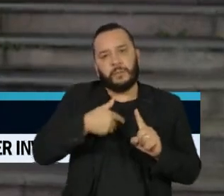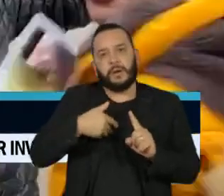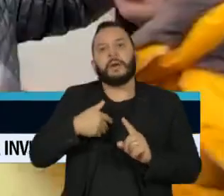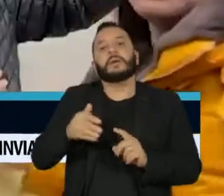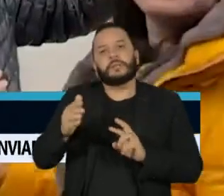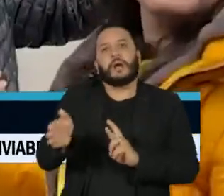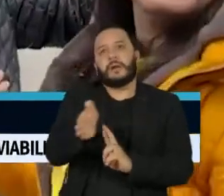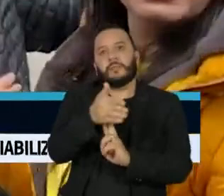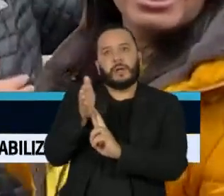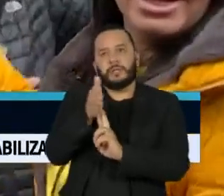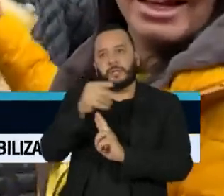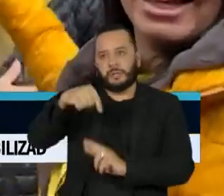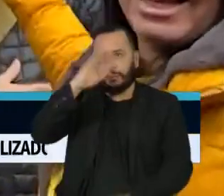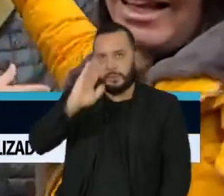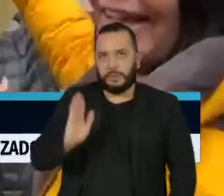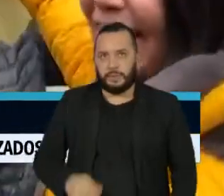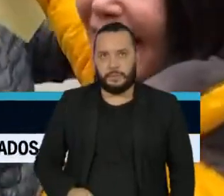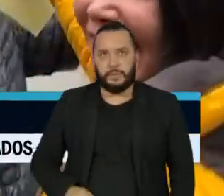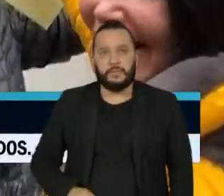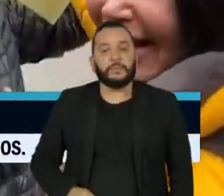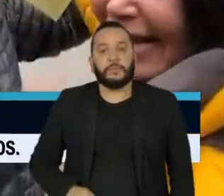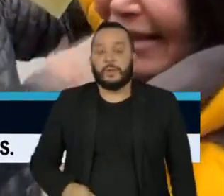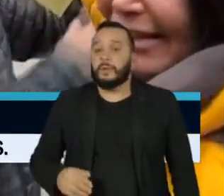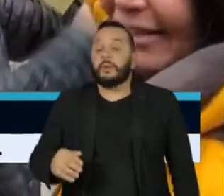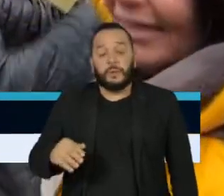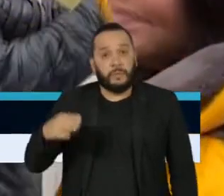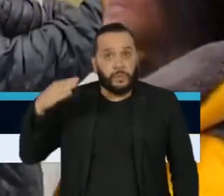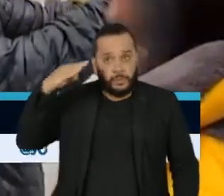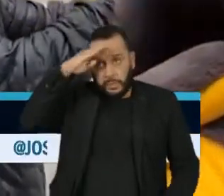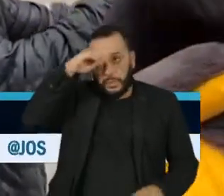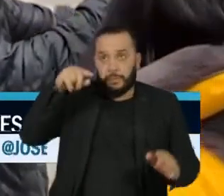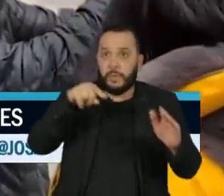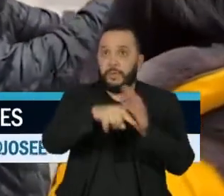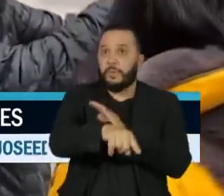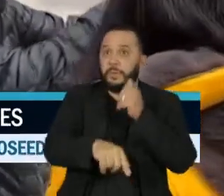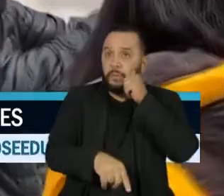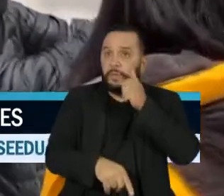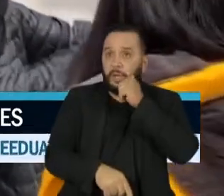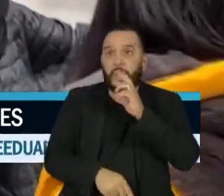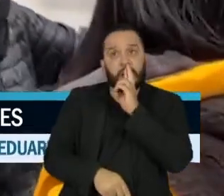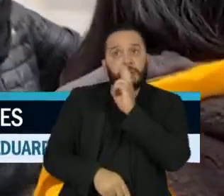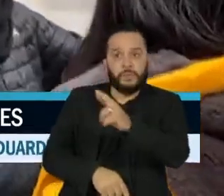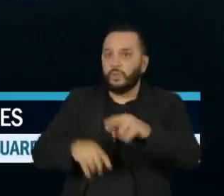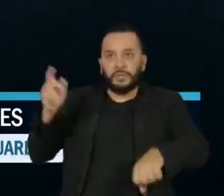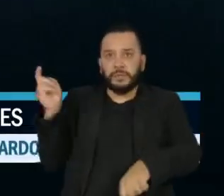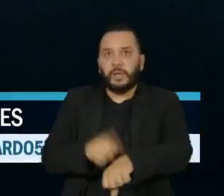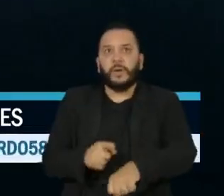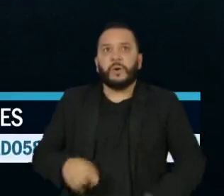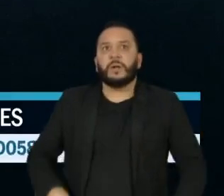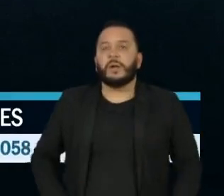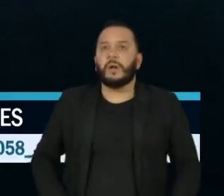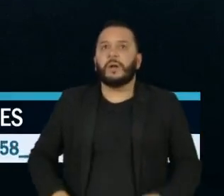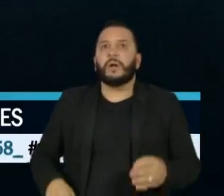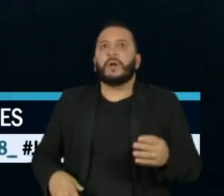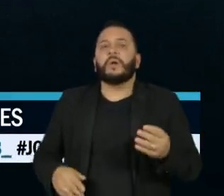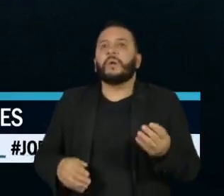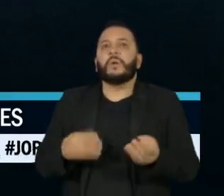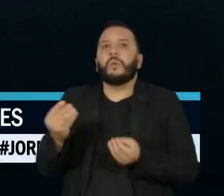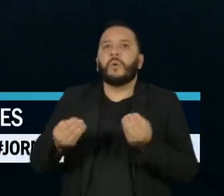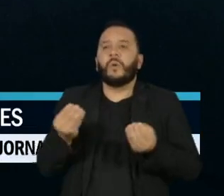Brasileira. O Bolsonaro faz uma pergunta e uma moça responde imediatamente. Como é que está a Europa?